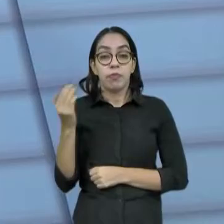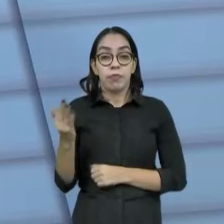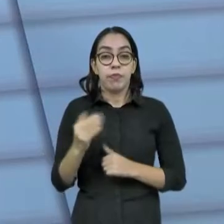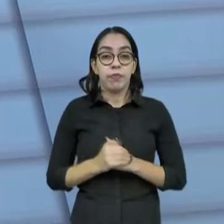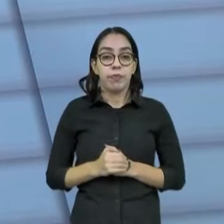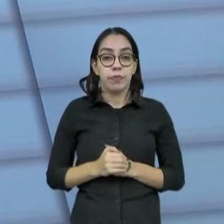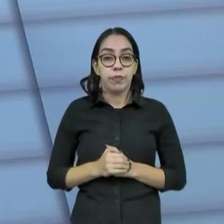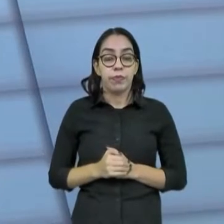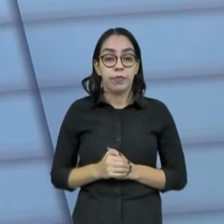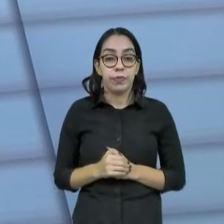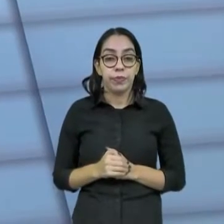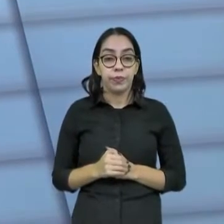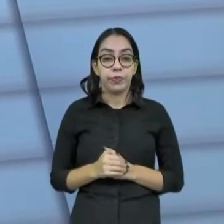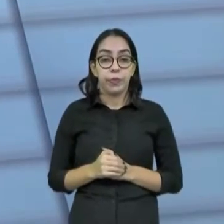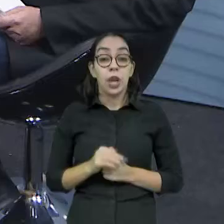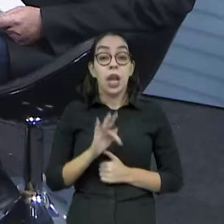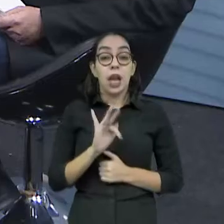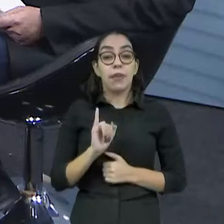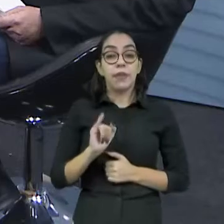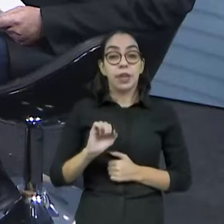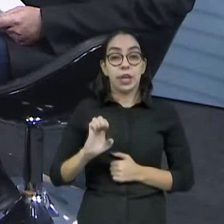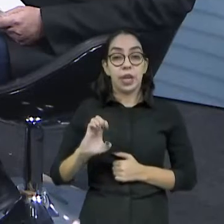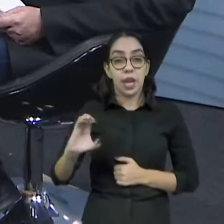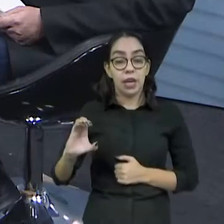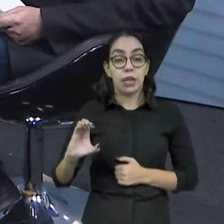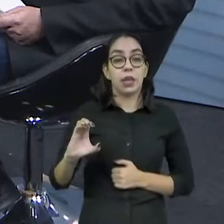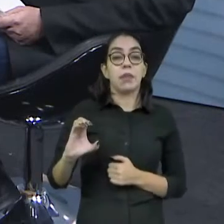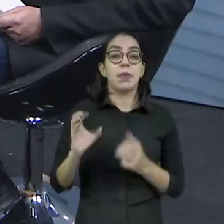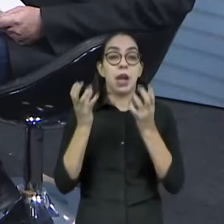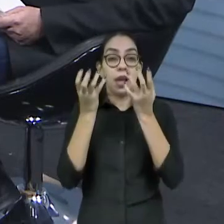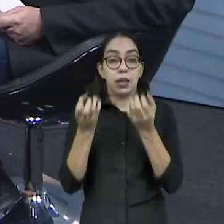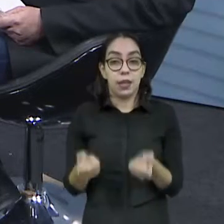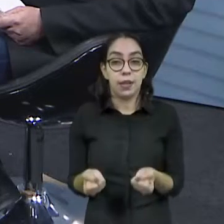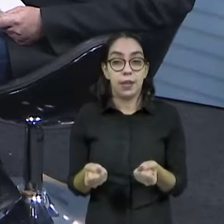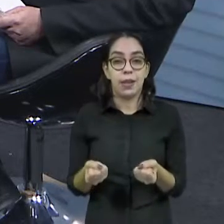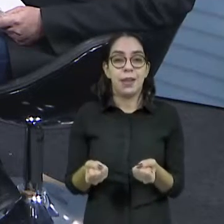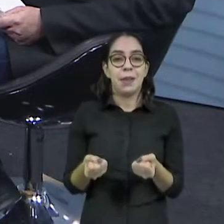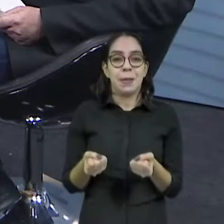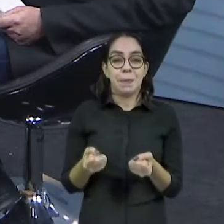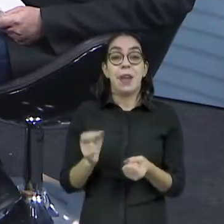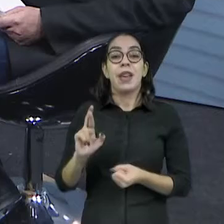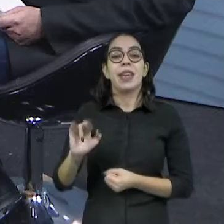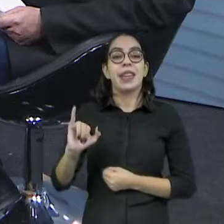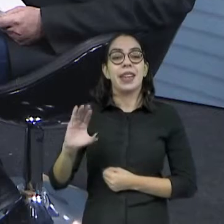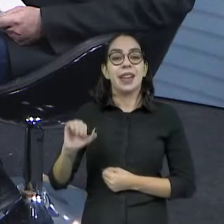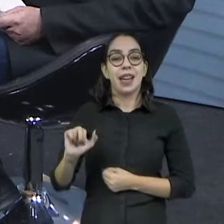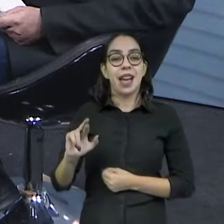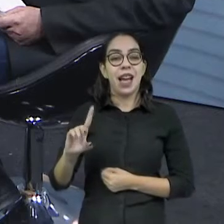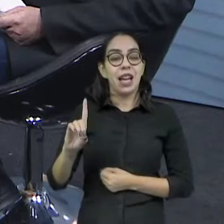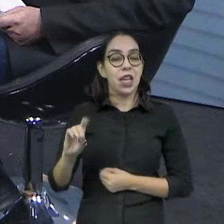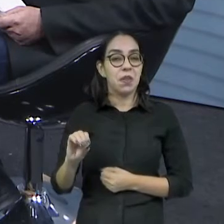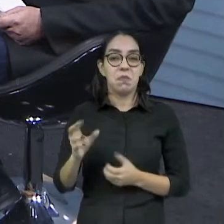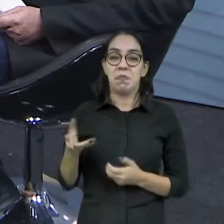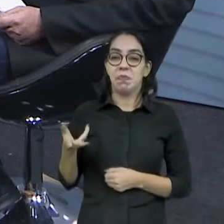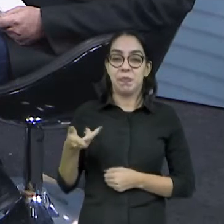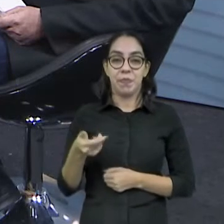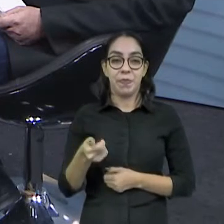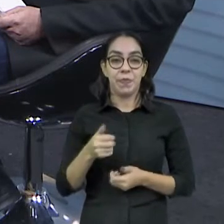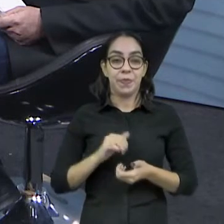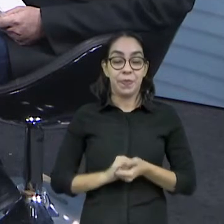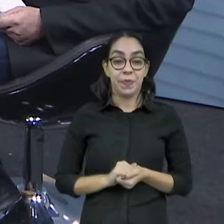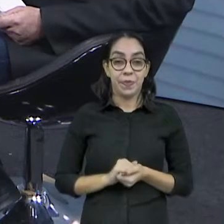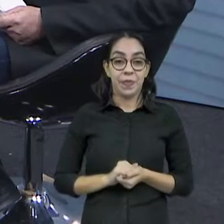vai ser na FIEC novamente. A FIEC tem nos abraçado. Doutor Ricardo está fazendo um trabalho espetacular. Nos apresentou o